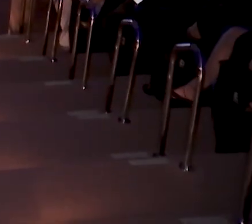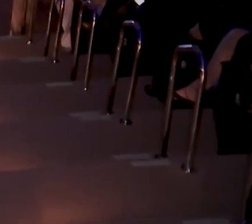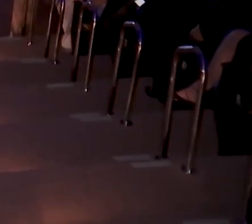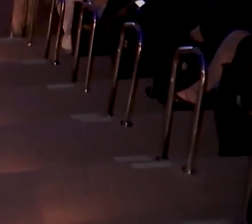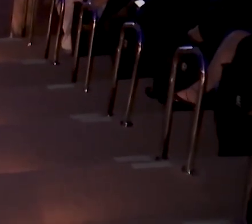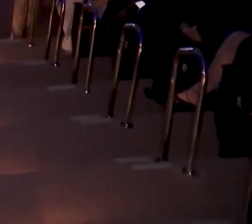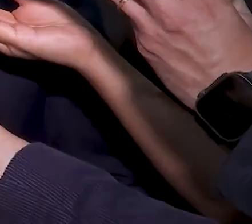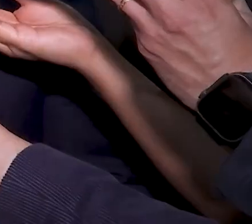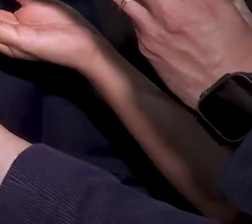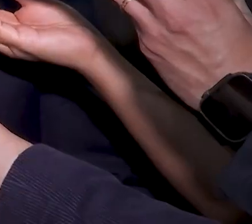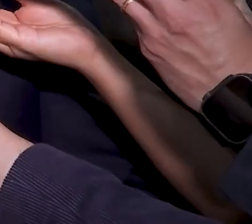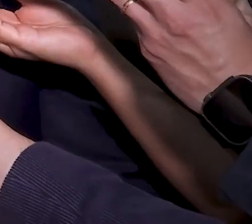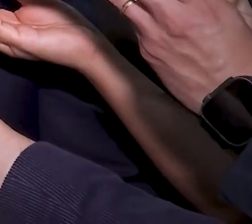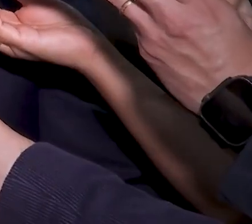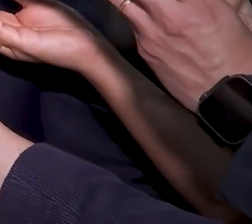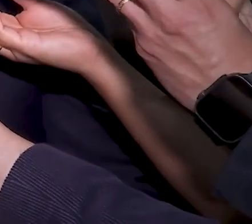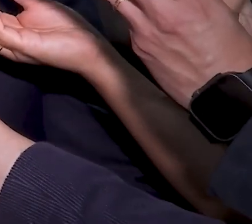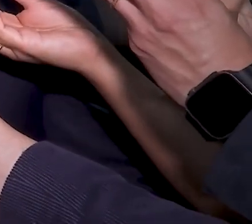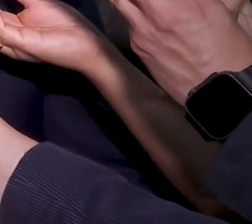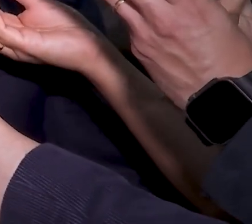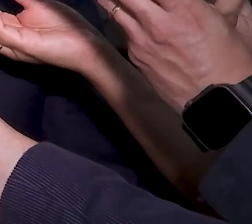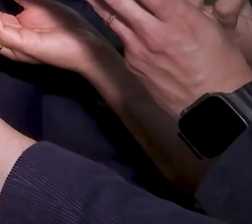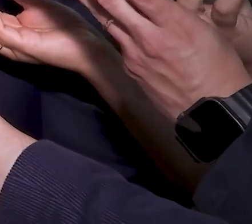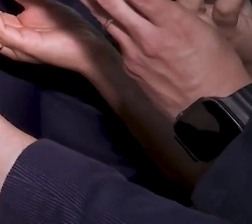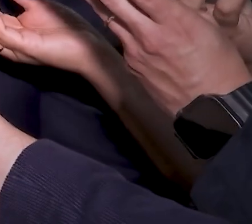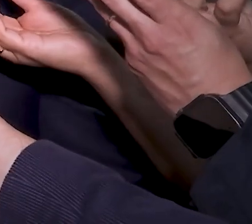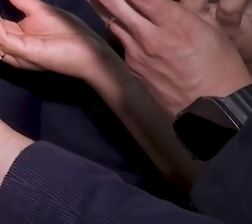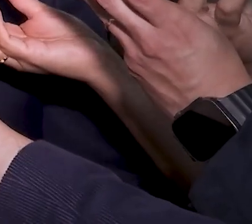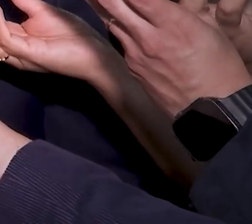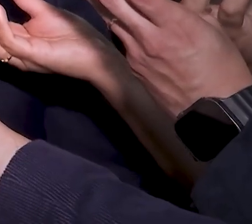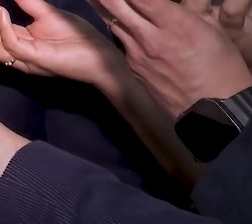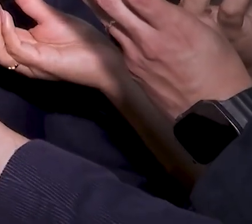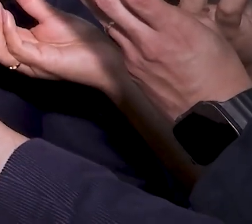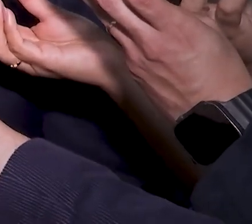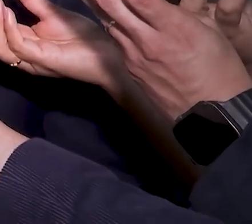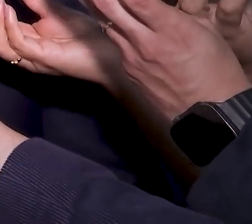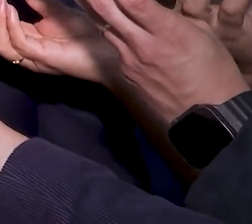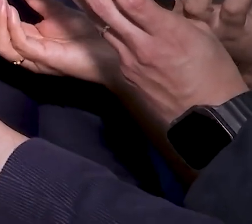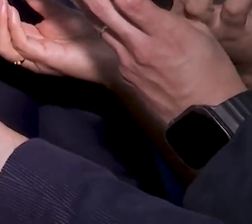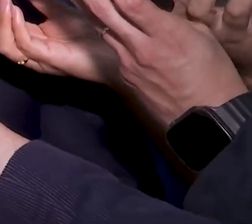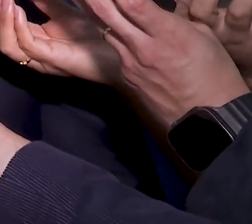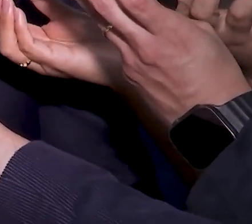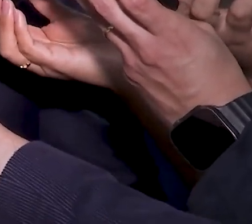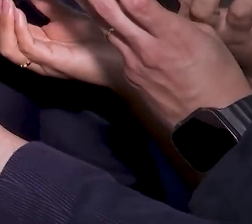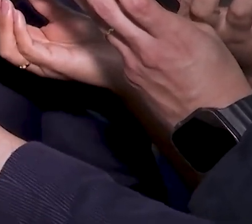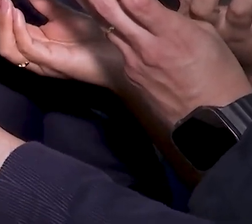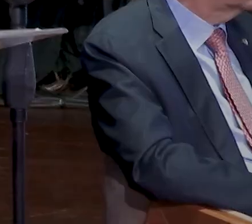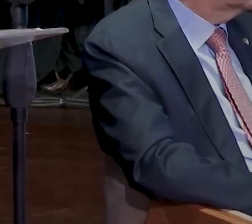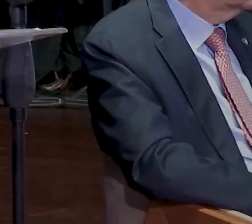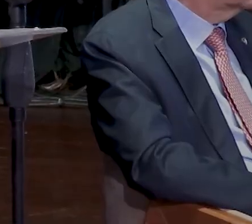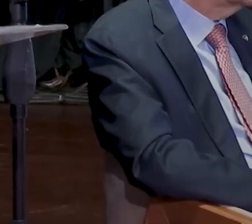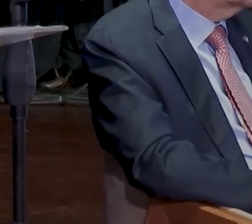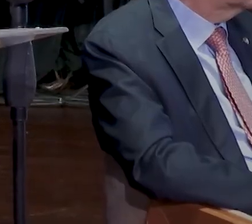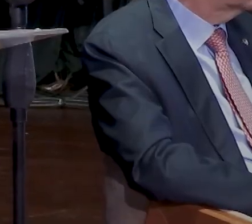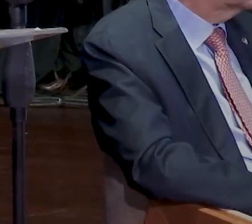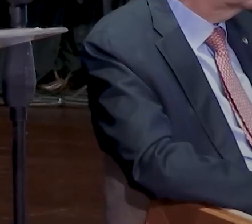São pessoas que têm uma história de dedicação, de comprometimento, de amor, de carinho, que ajudam a transformar o Estado.